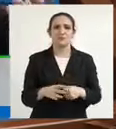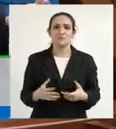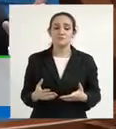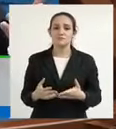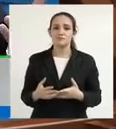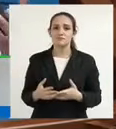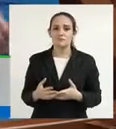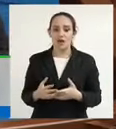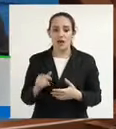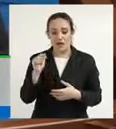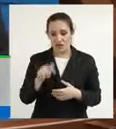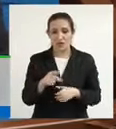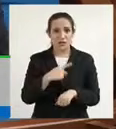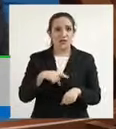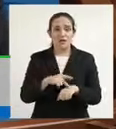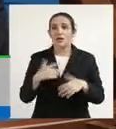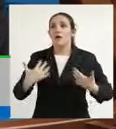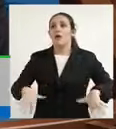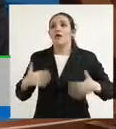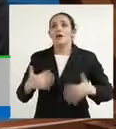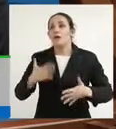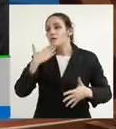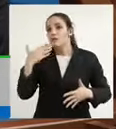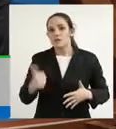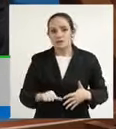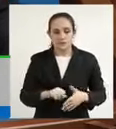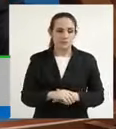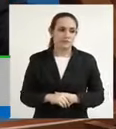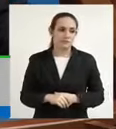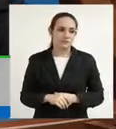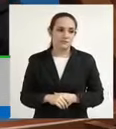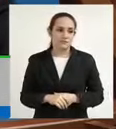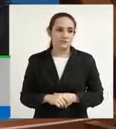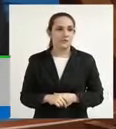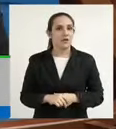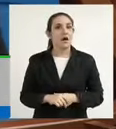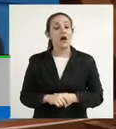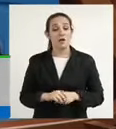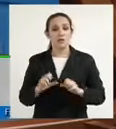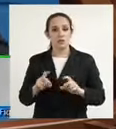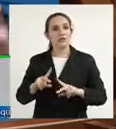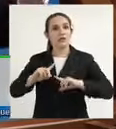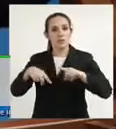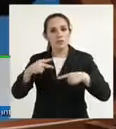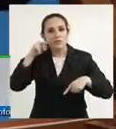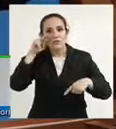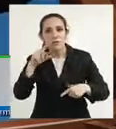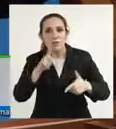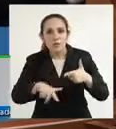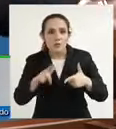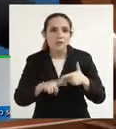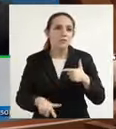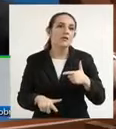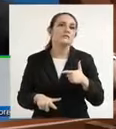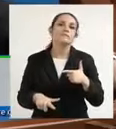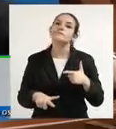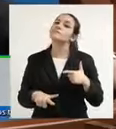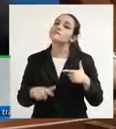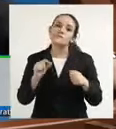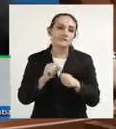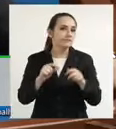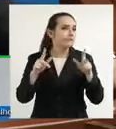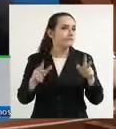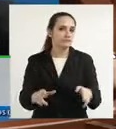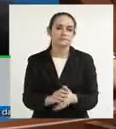replicam para nós coisas que aqui não aconteciam. E aí, obviamente, começam a acontecer. Nós tivemos recentemente